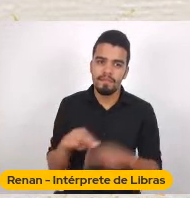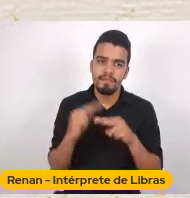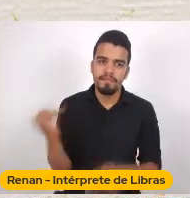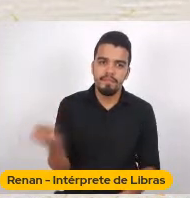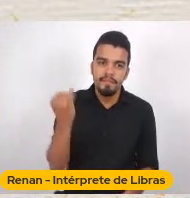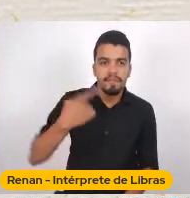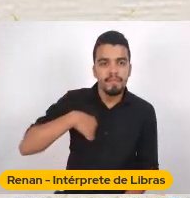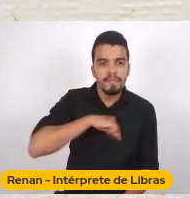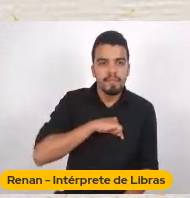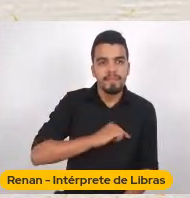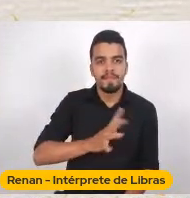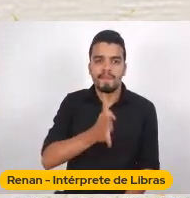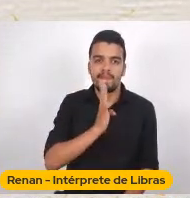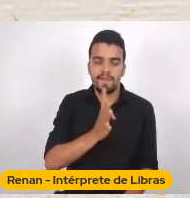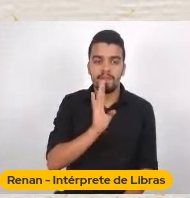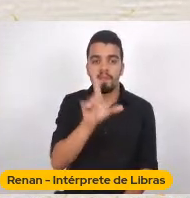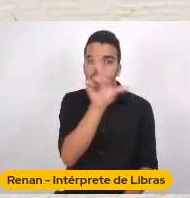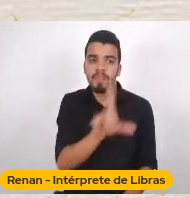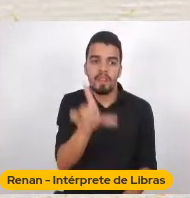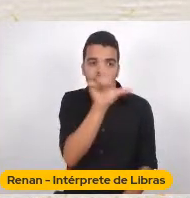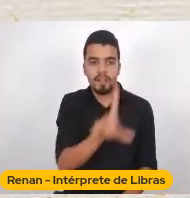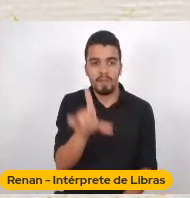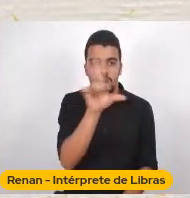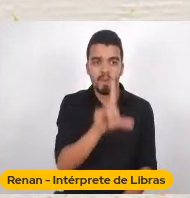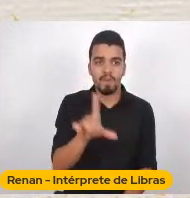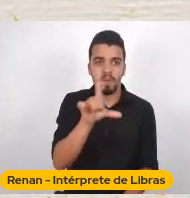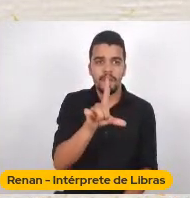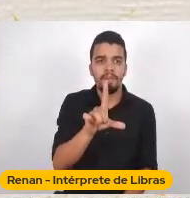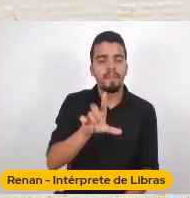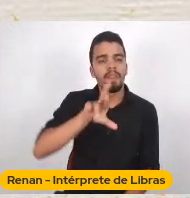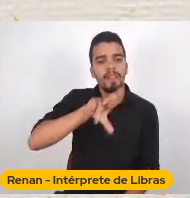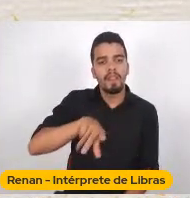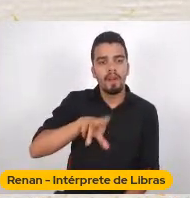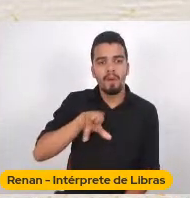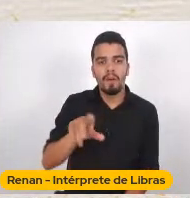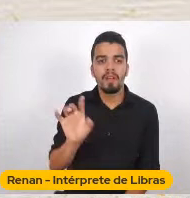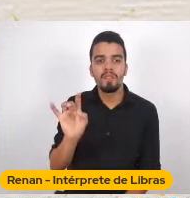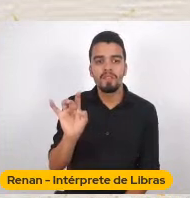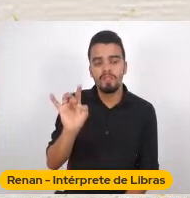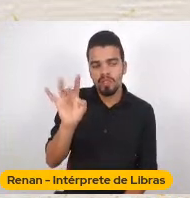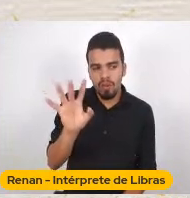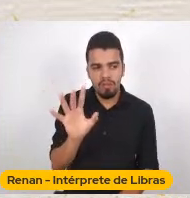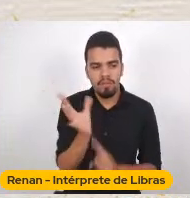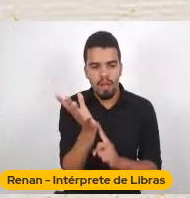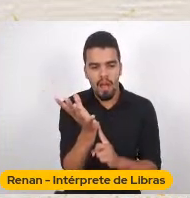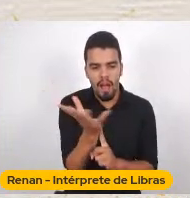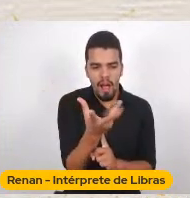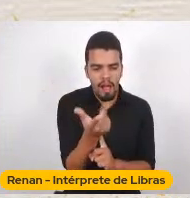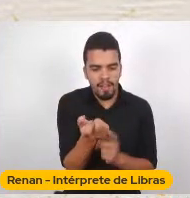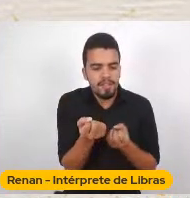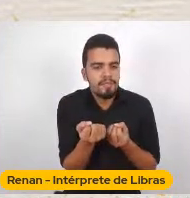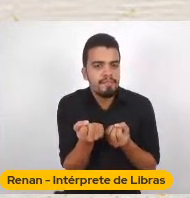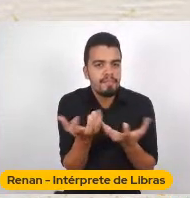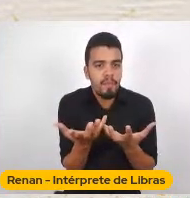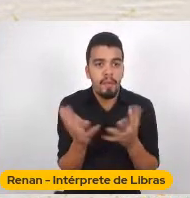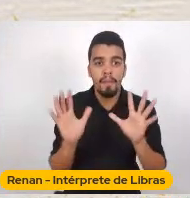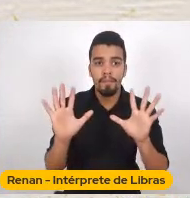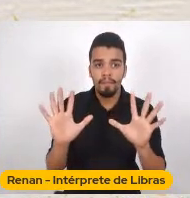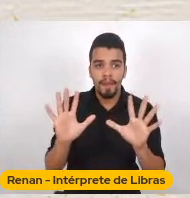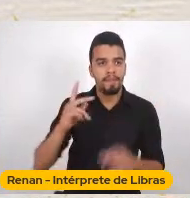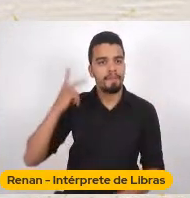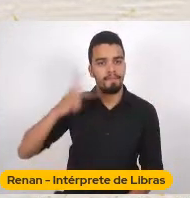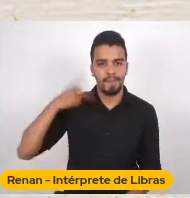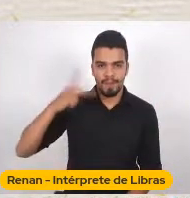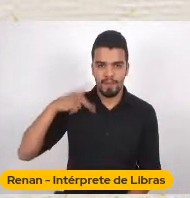Não só Não só Como Uma obra de arte Mas como Uma obra política O escritor O